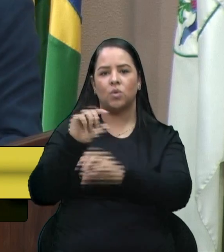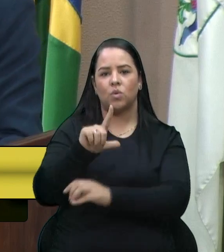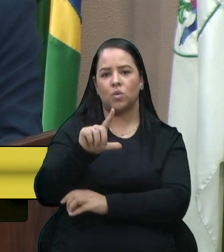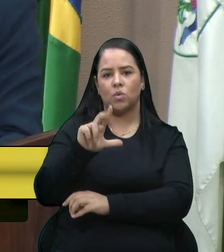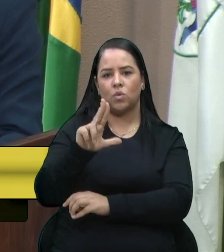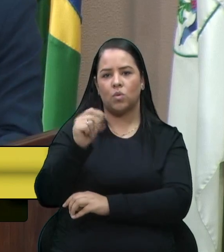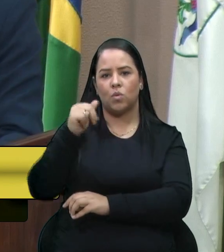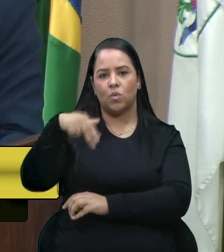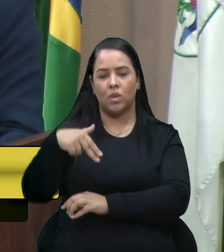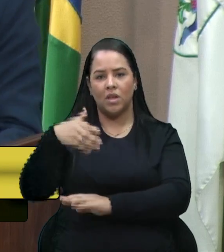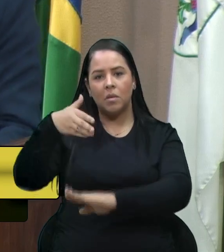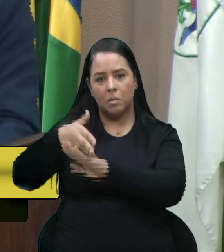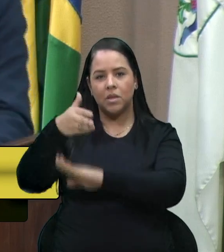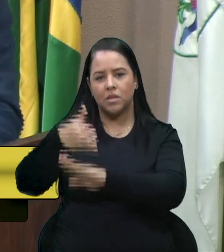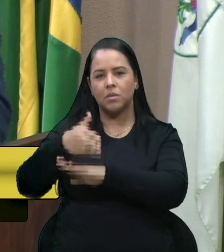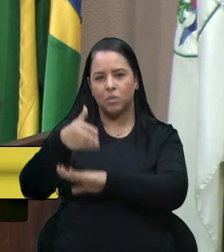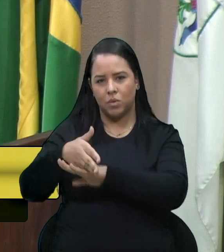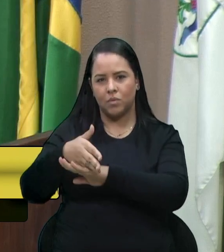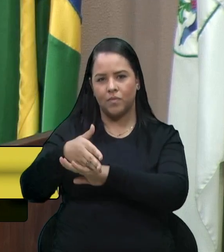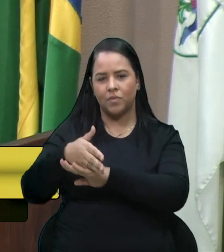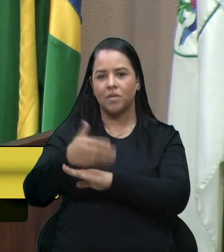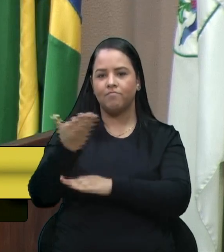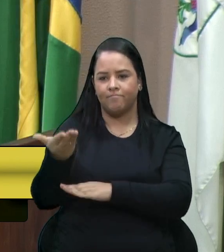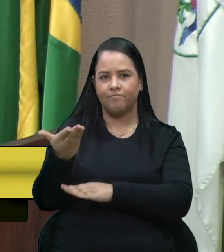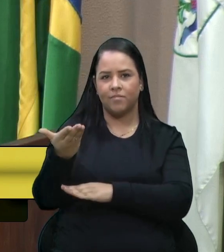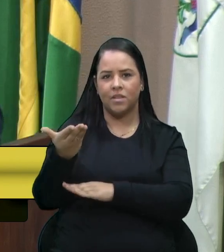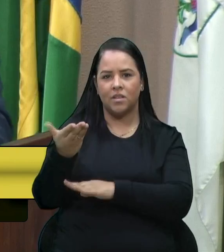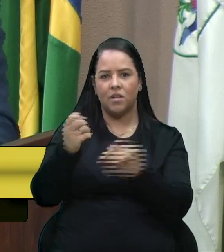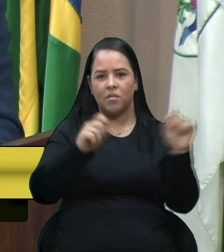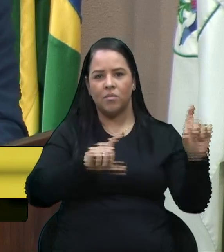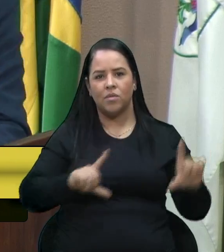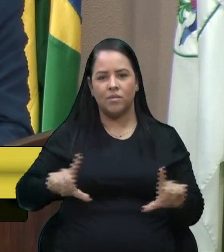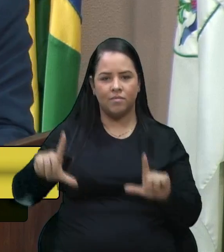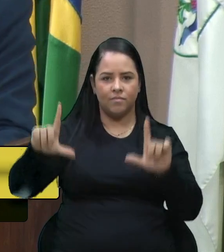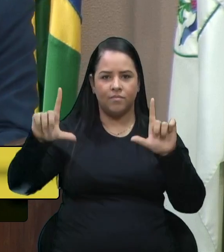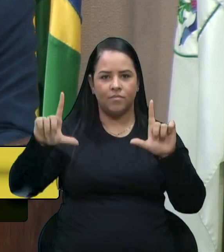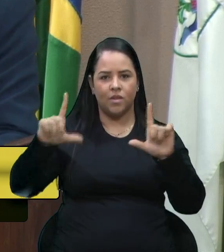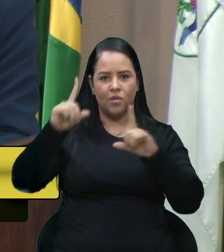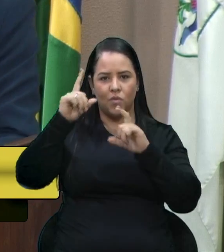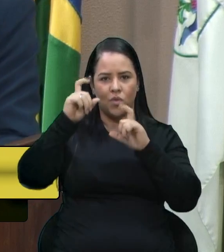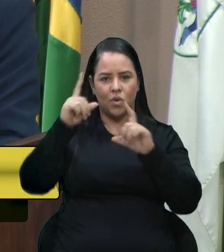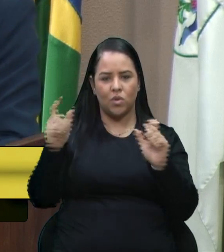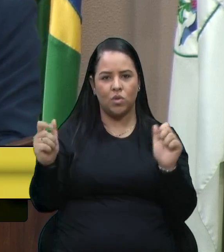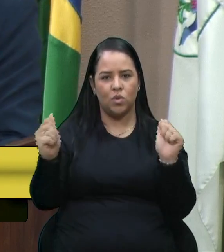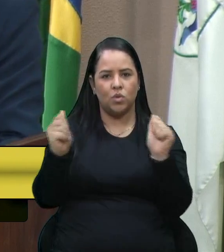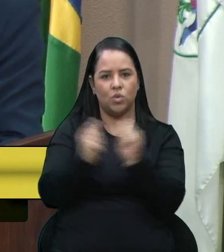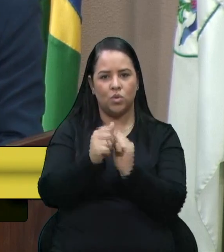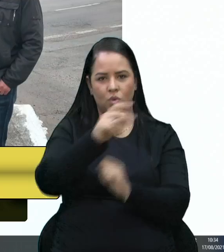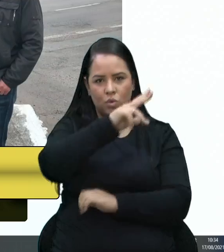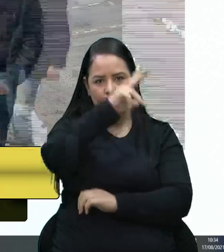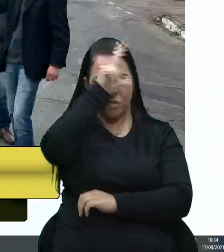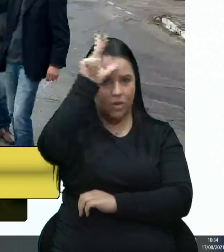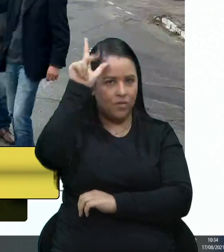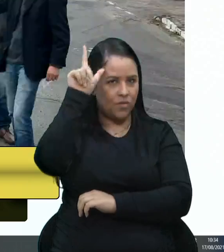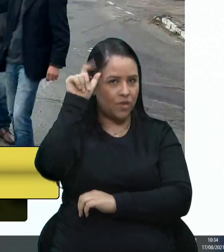também se fez presente. De gentileza, posso exibir a TMV Câmara, as fotos ali juntamente com o prefeito. Uma parte, vereador.